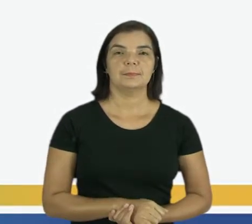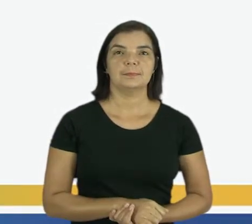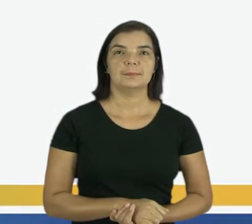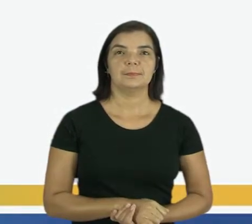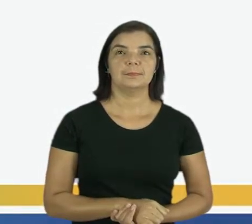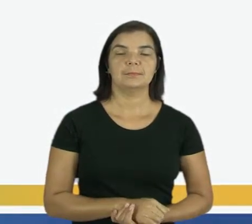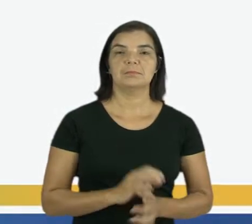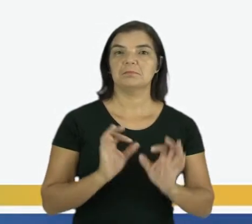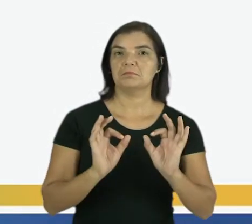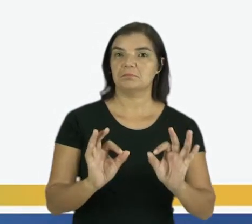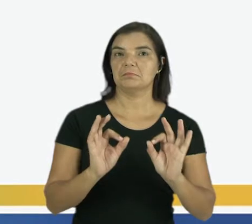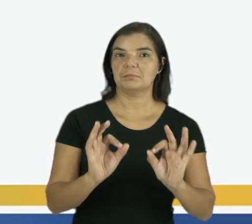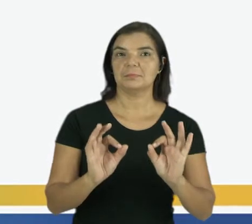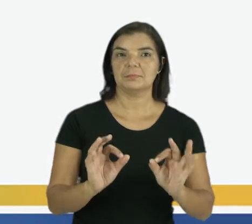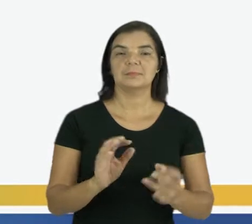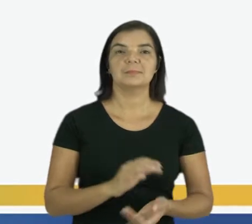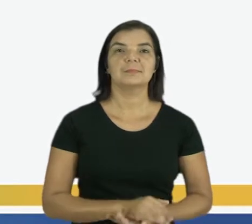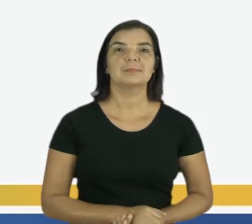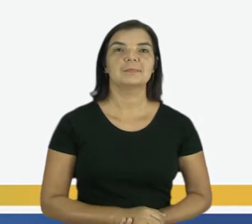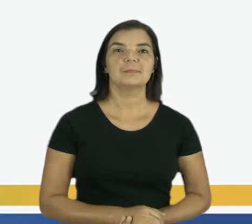Arrasando no look,